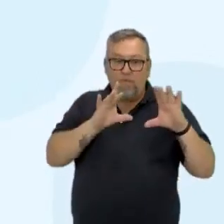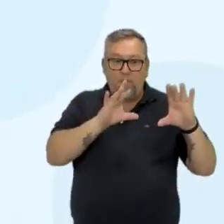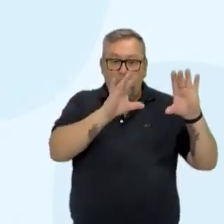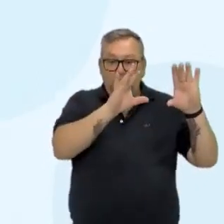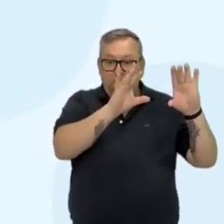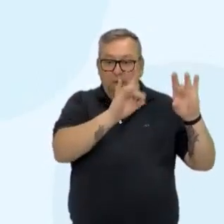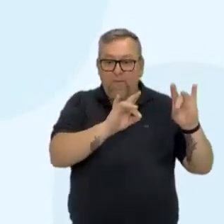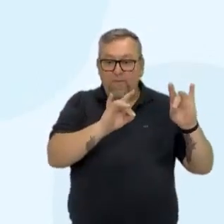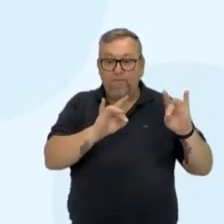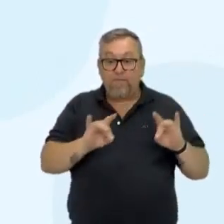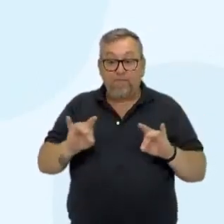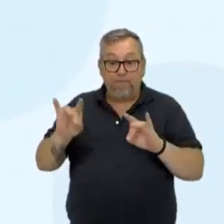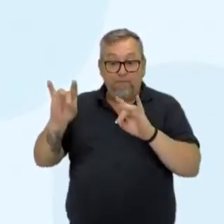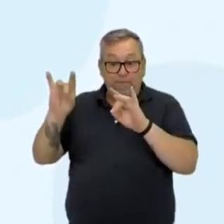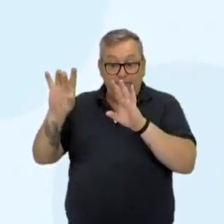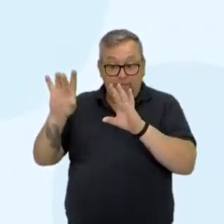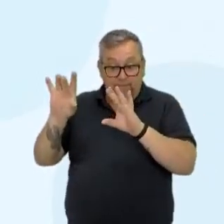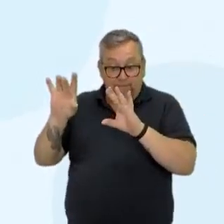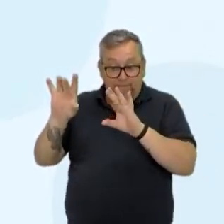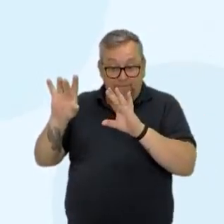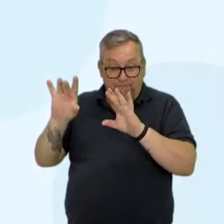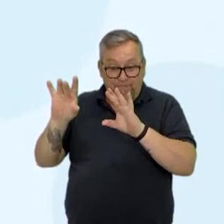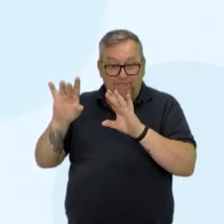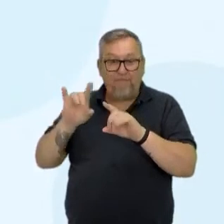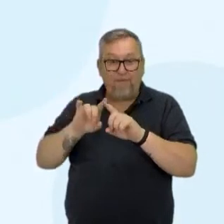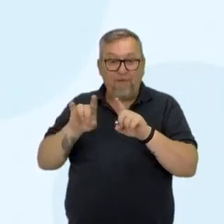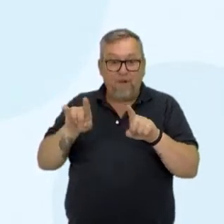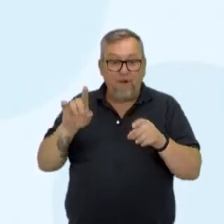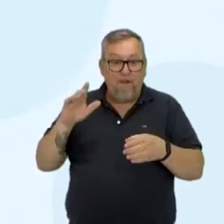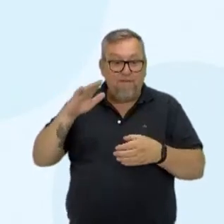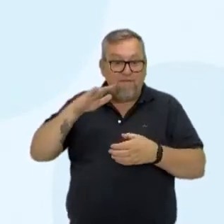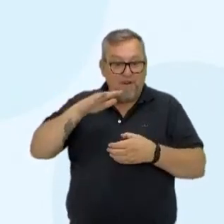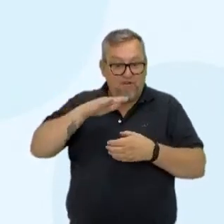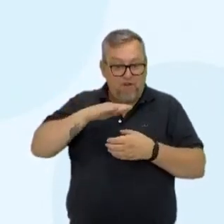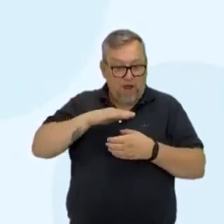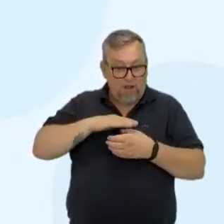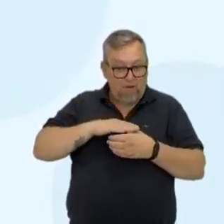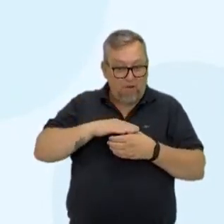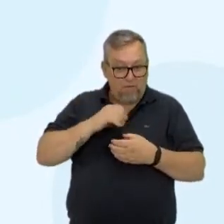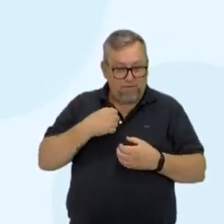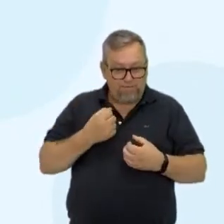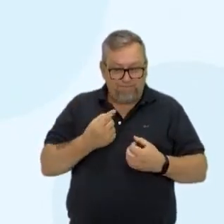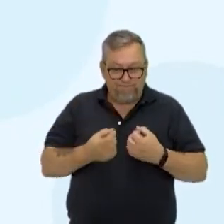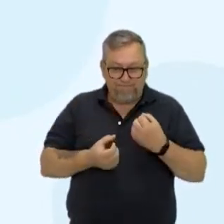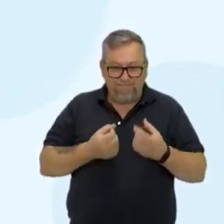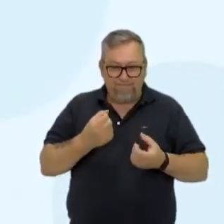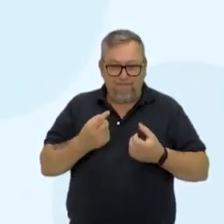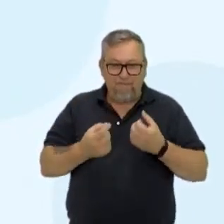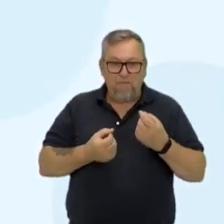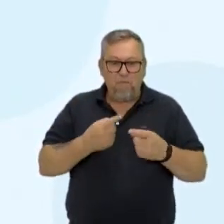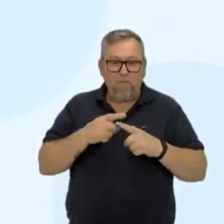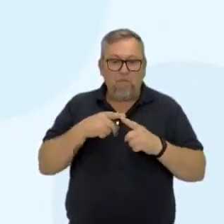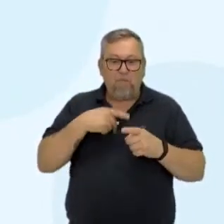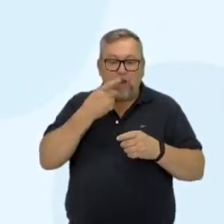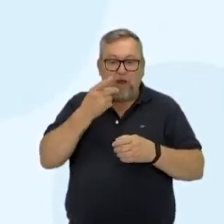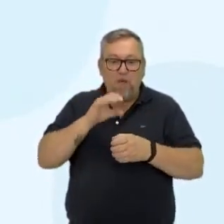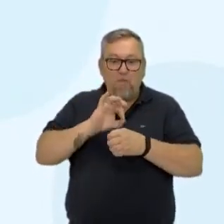um sistema fechado com algumas pipoquinhas ali que a gente chama de